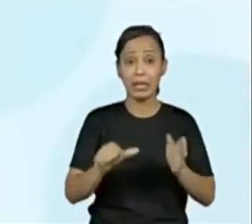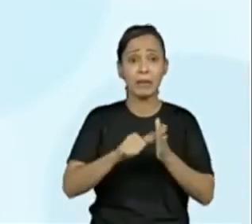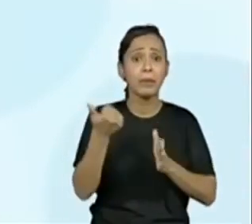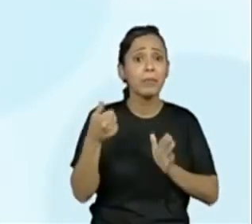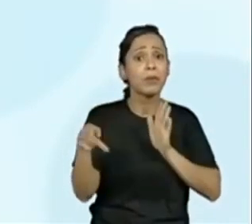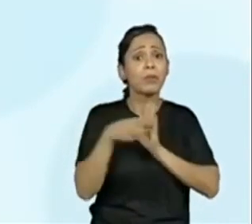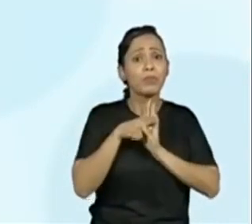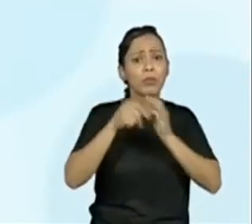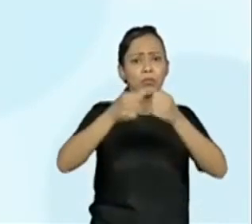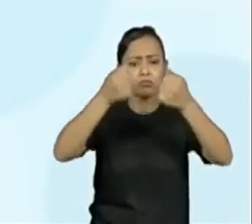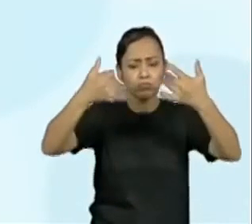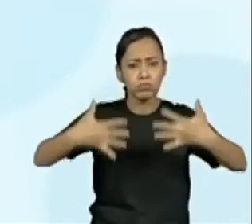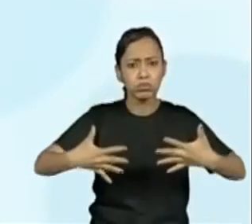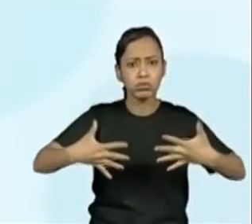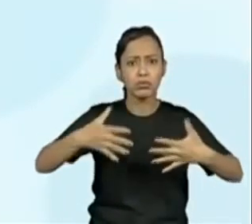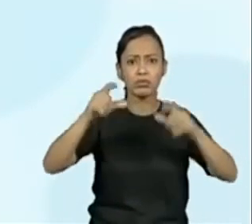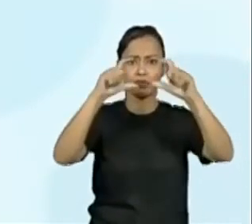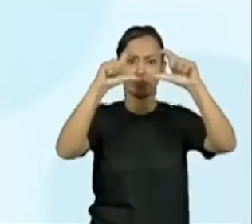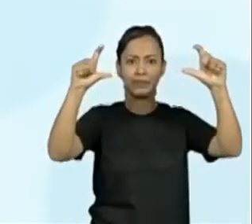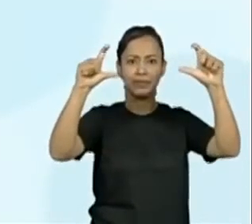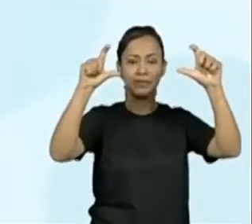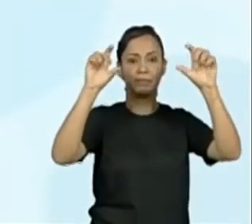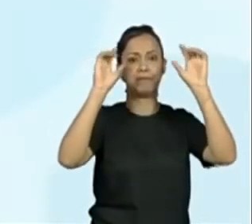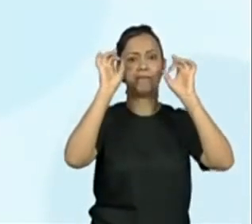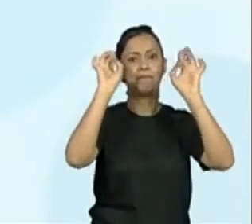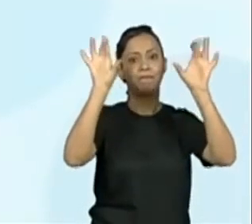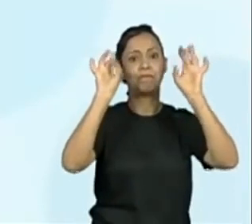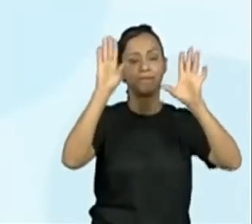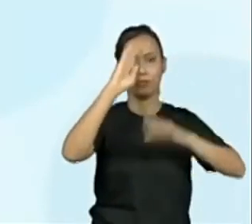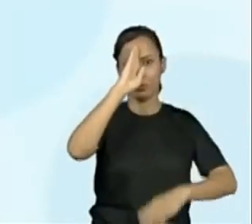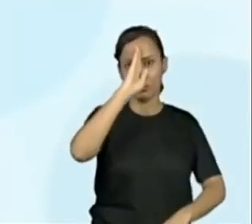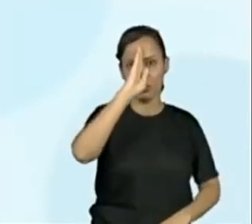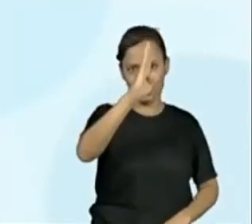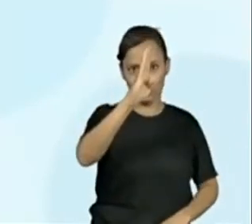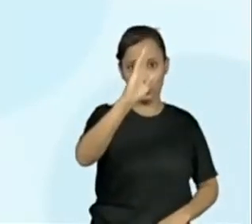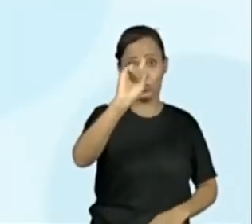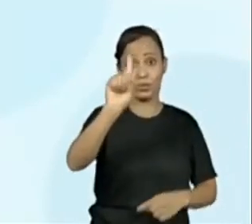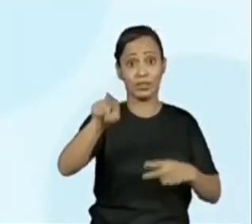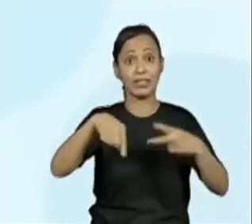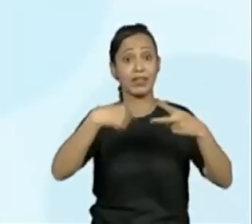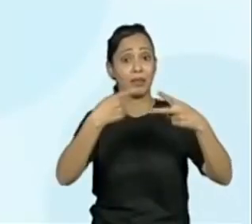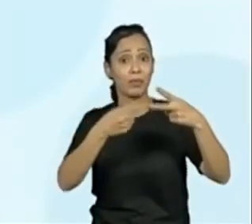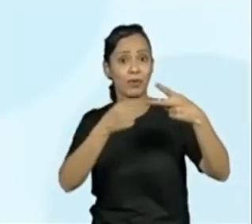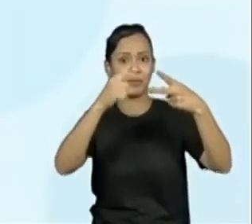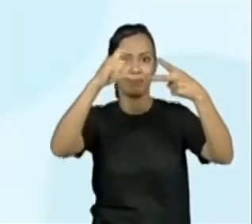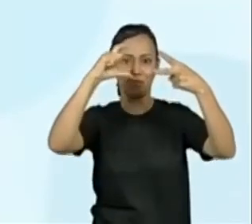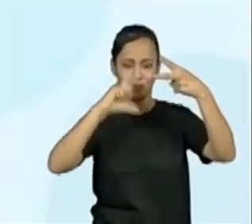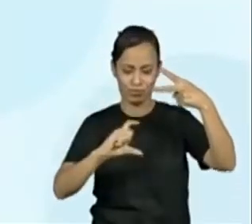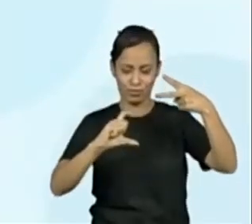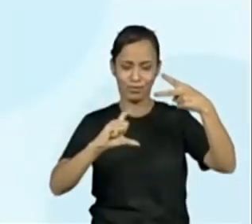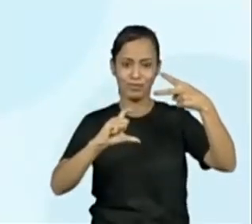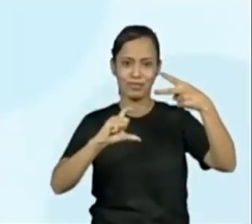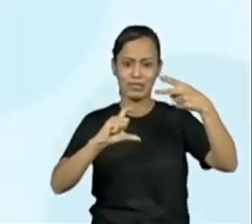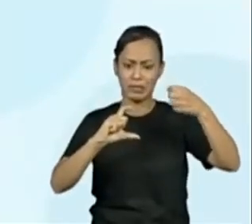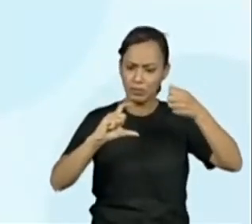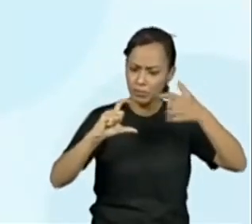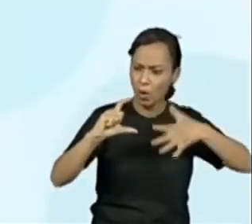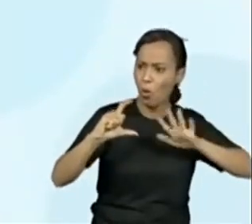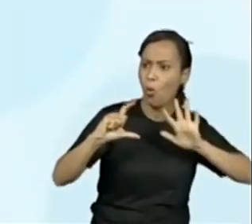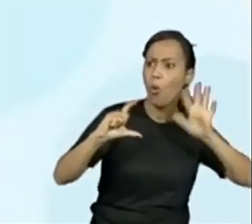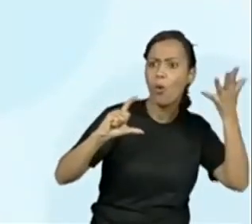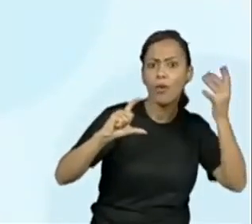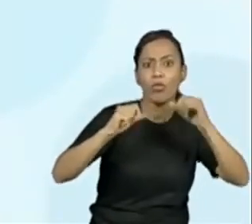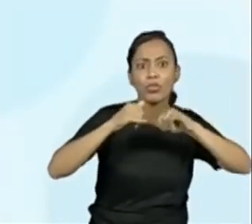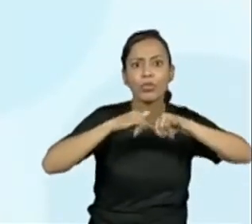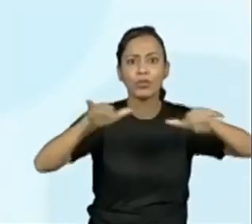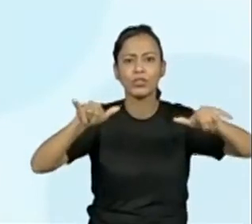E logo abaixo vem o olho, que nada mais é que o subtítulo, que traz um pouquinho mais de informações,